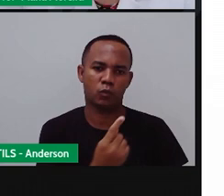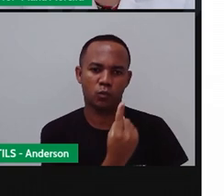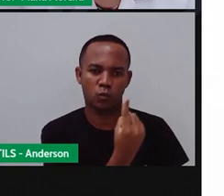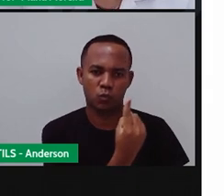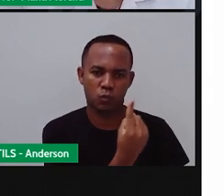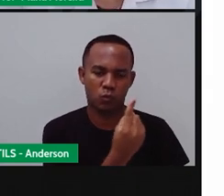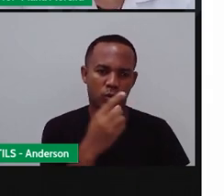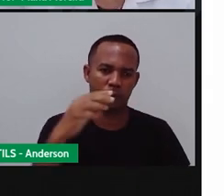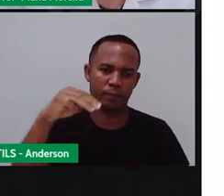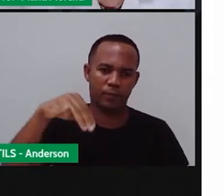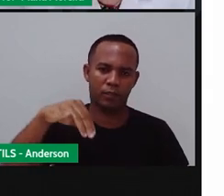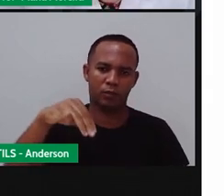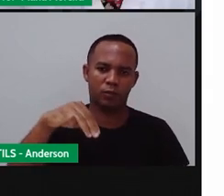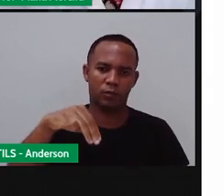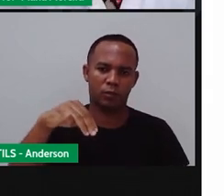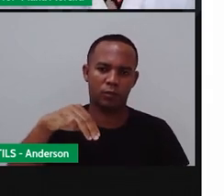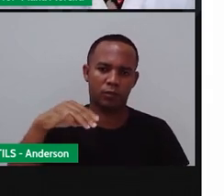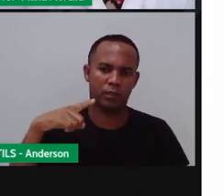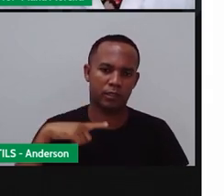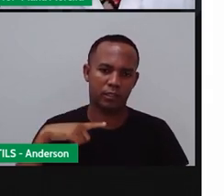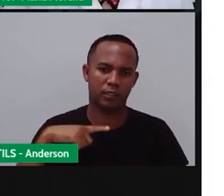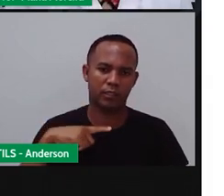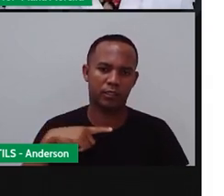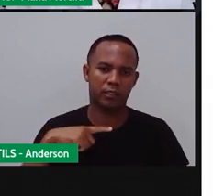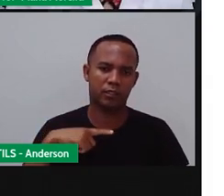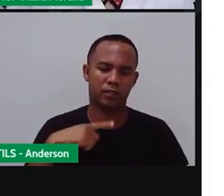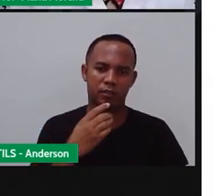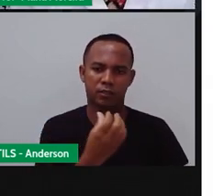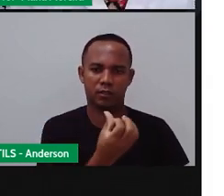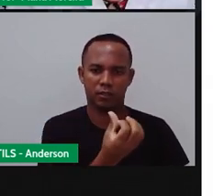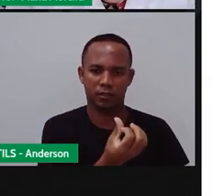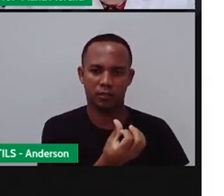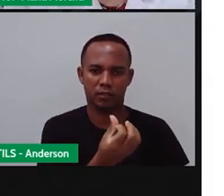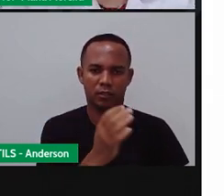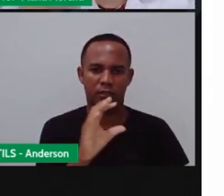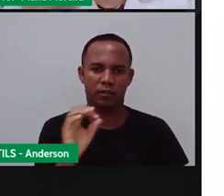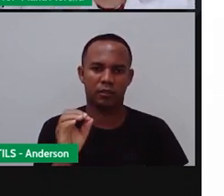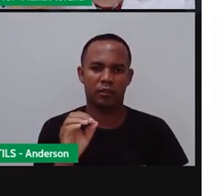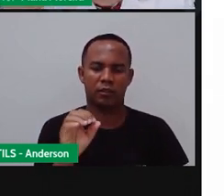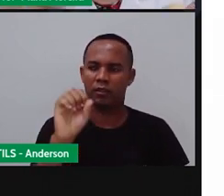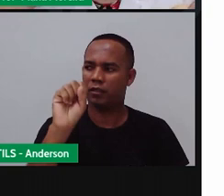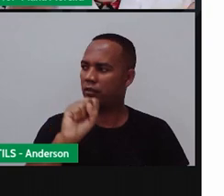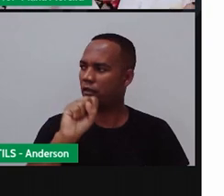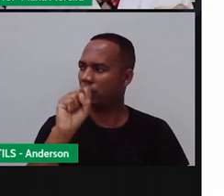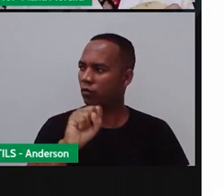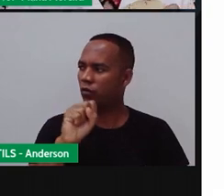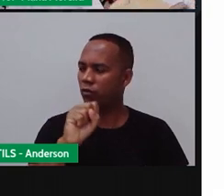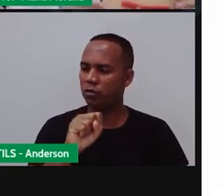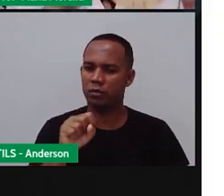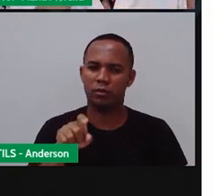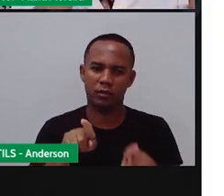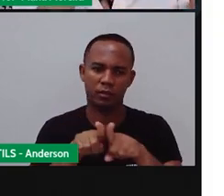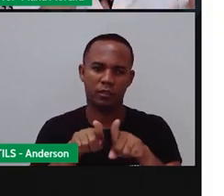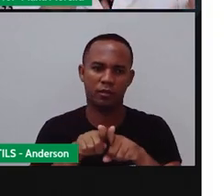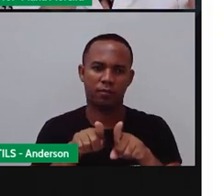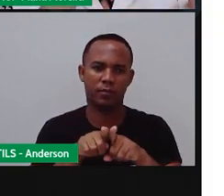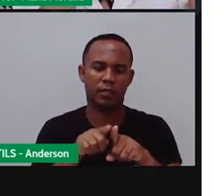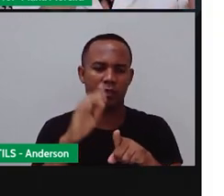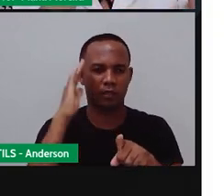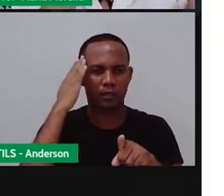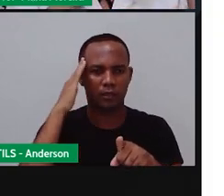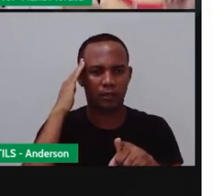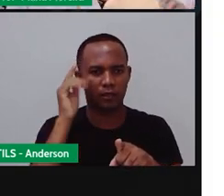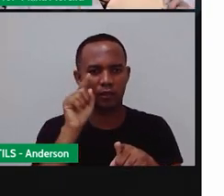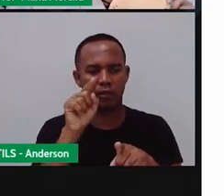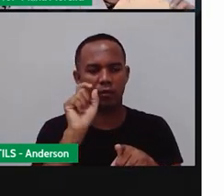minuto vai possuir o quê? Sessenta segundos. E pra entender essa divisão das horas, olha quem a Pro